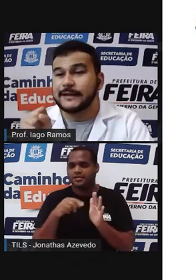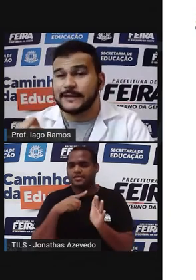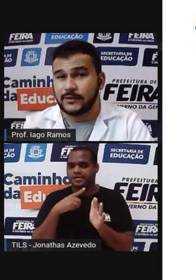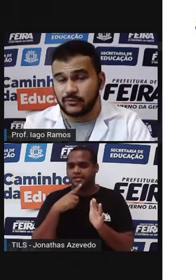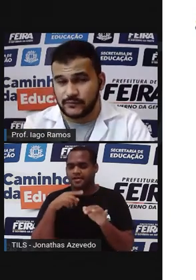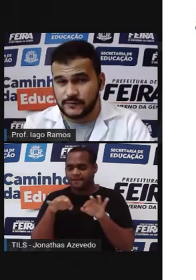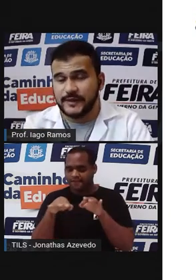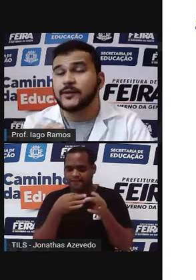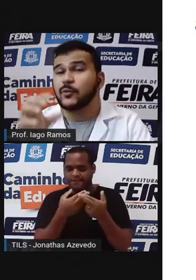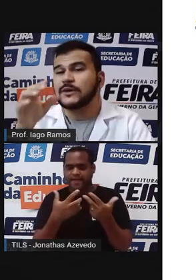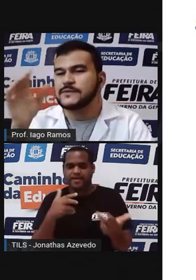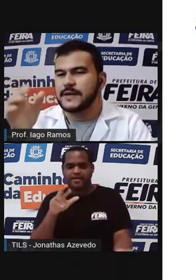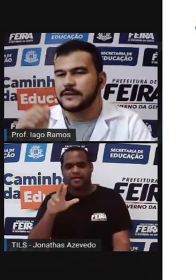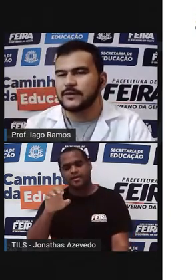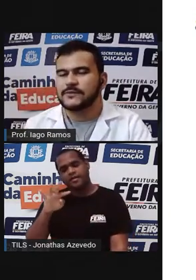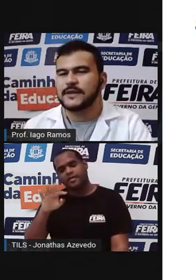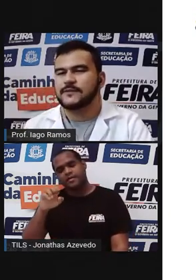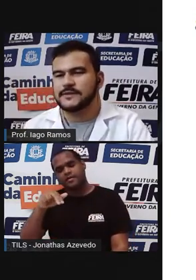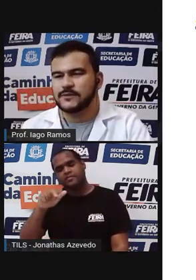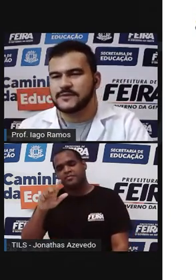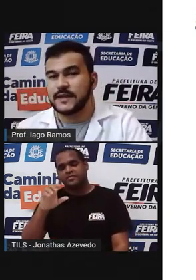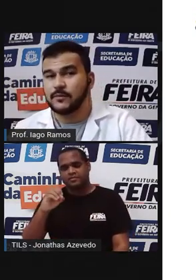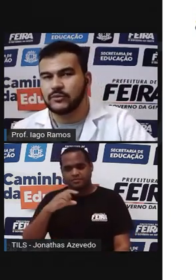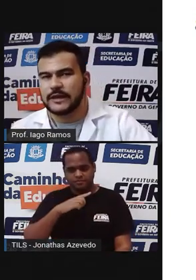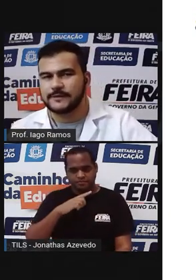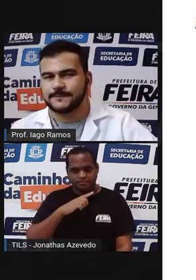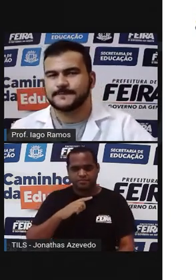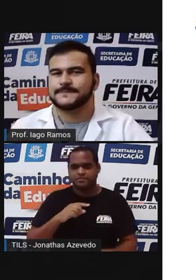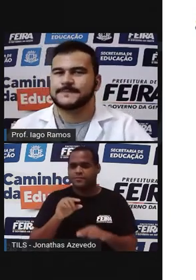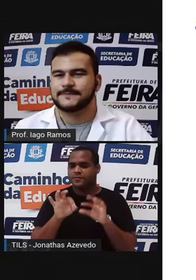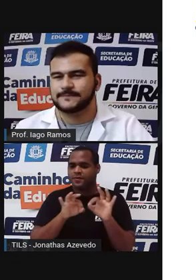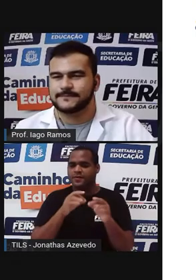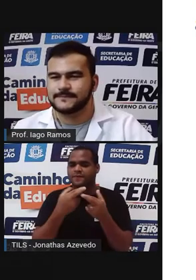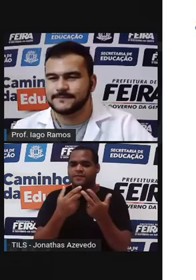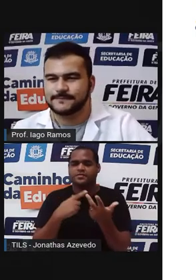Montar retângulos E quantos retângulos é que você consegue montar?